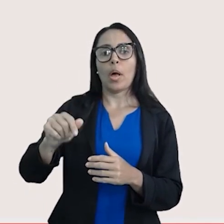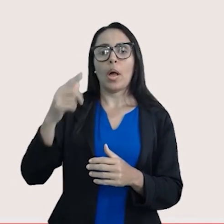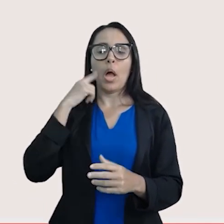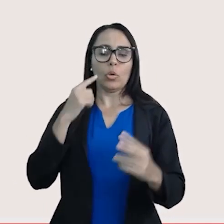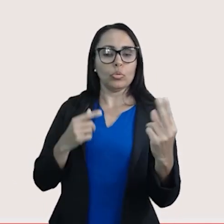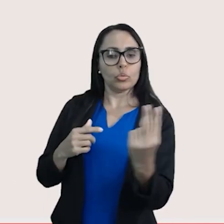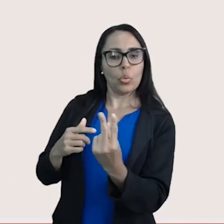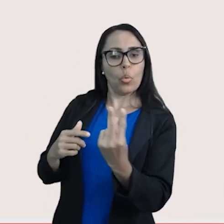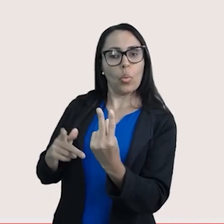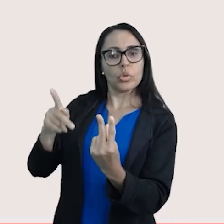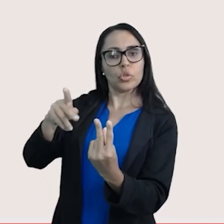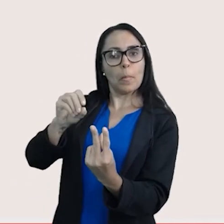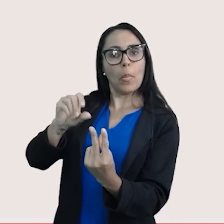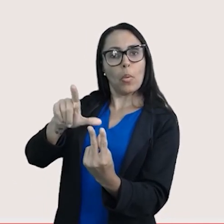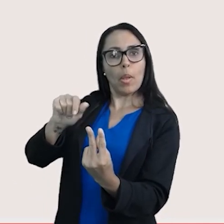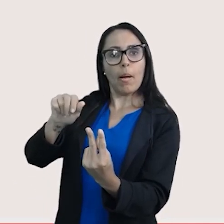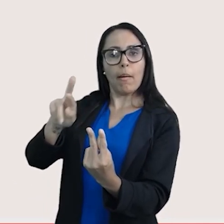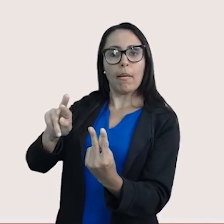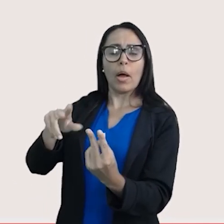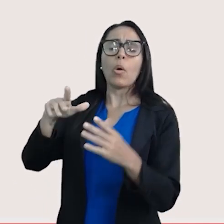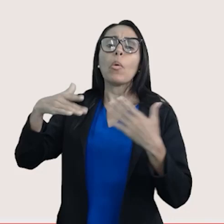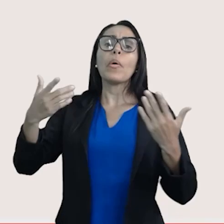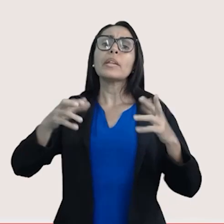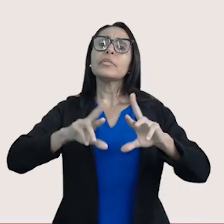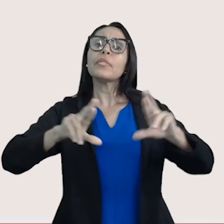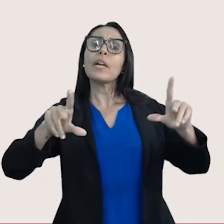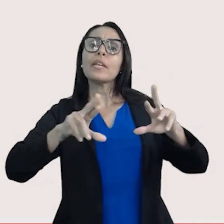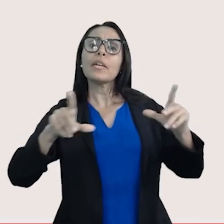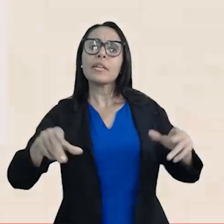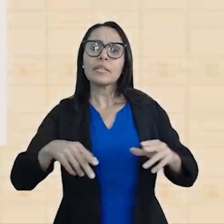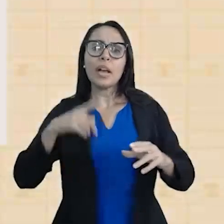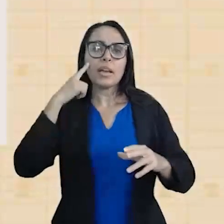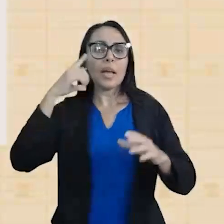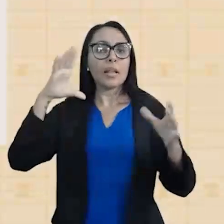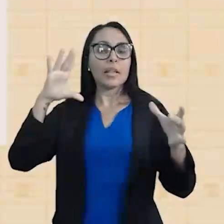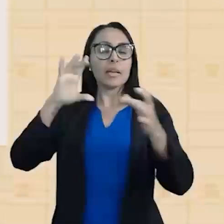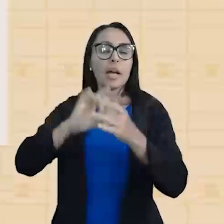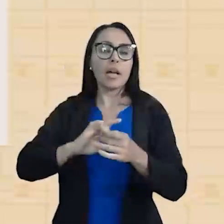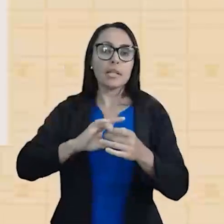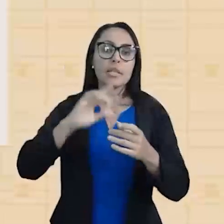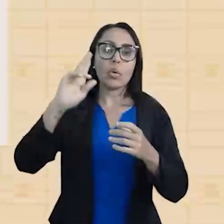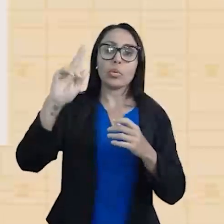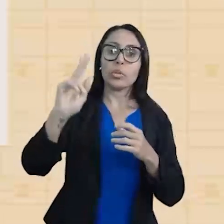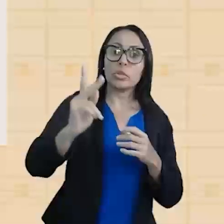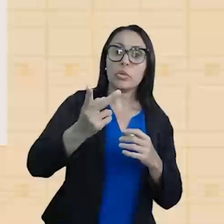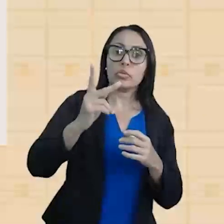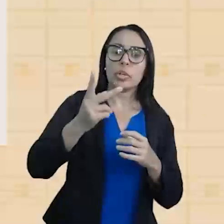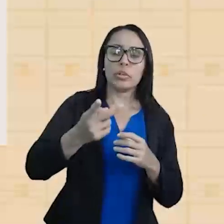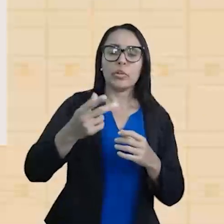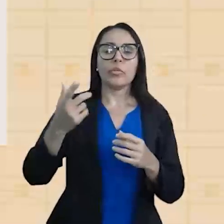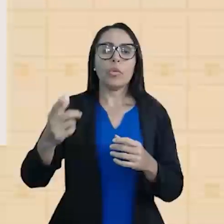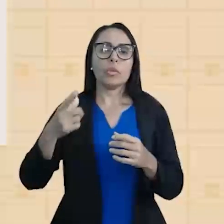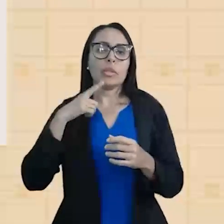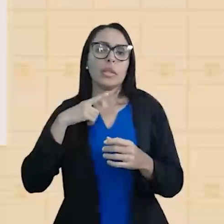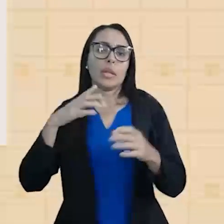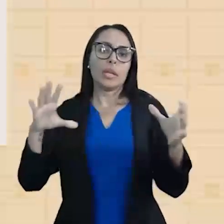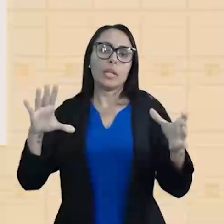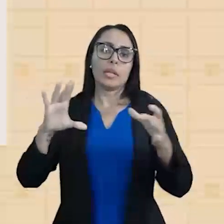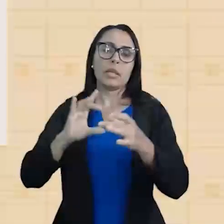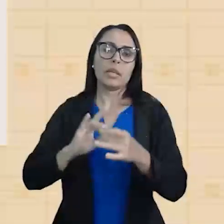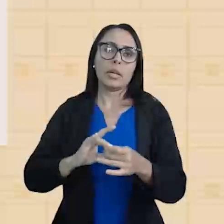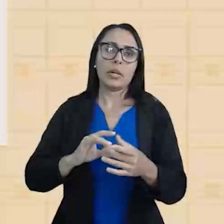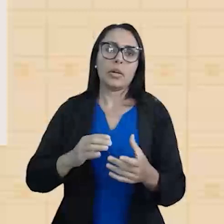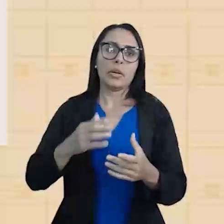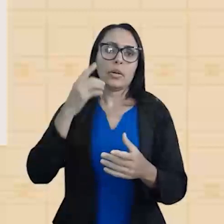Ambos são polares. Ambos são polares. Qual a diferença? É que na ligação de hidrogênio, eu vou ter o hidrogênio ligado ao